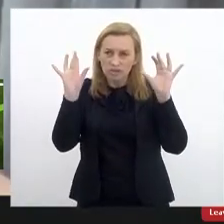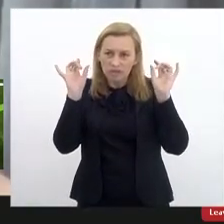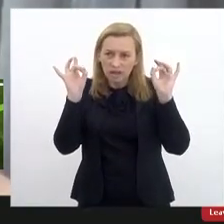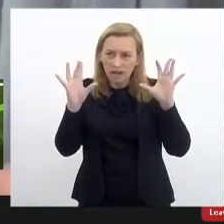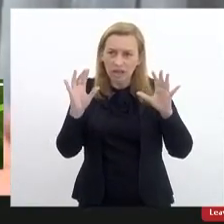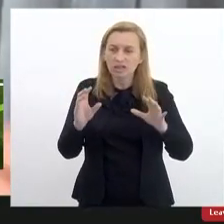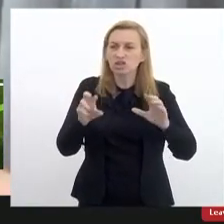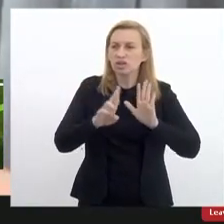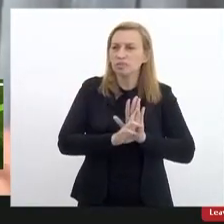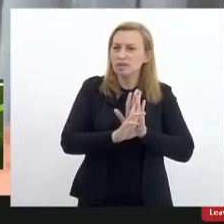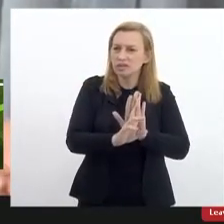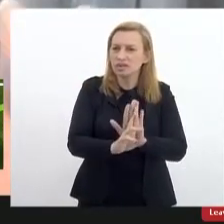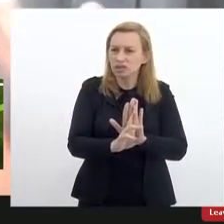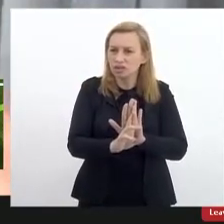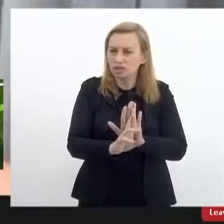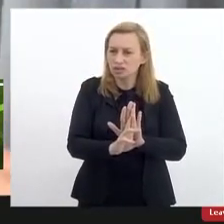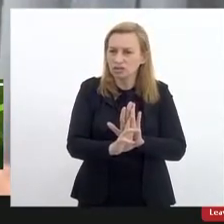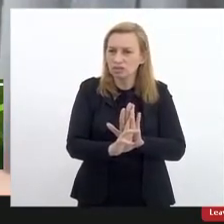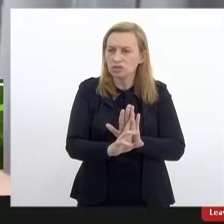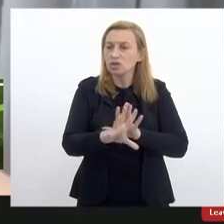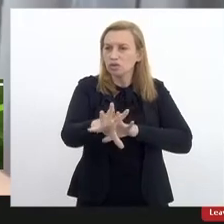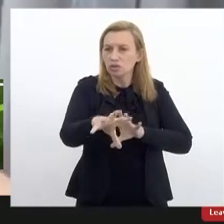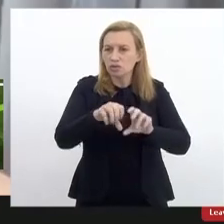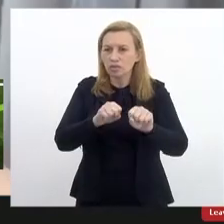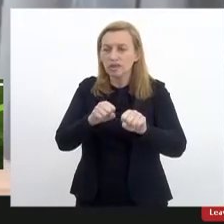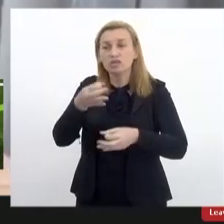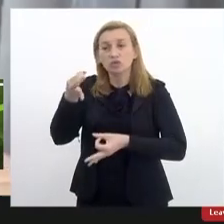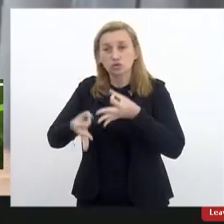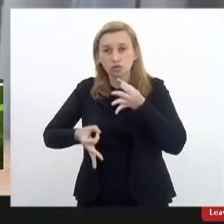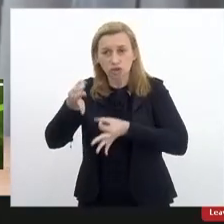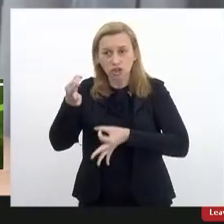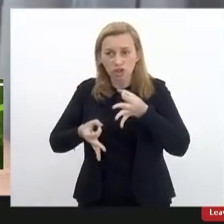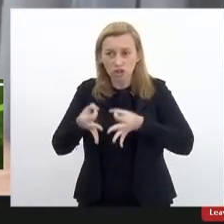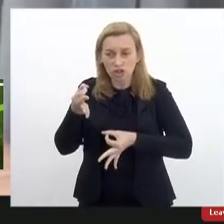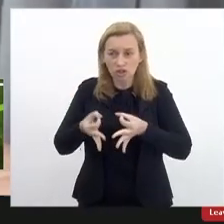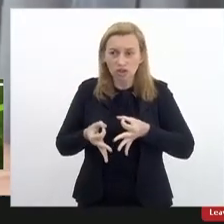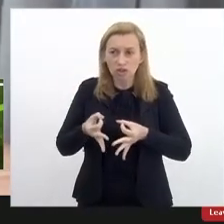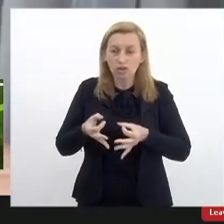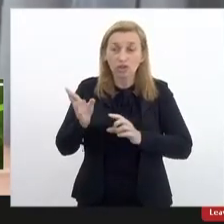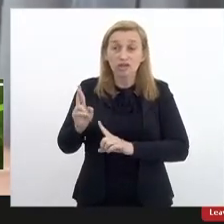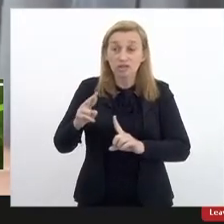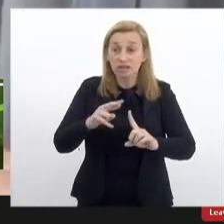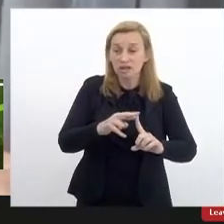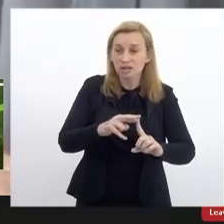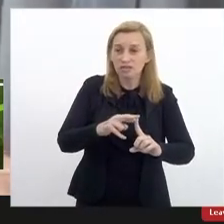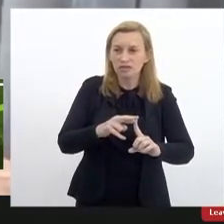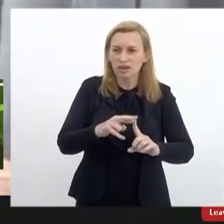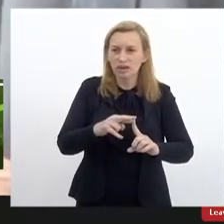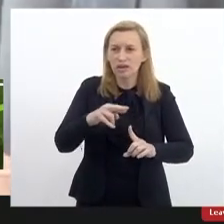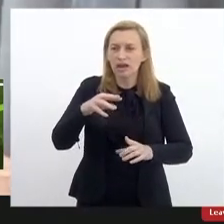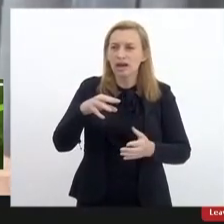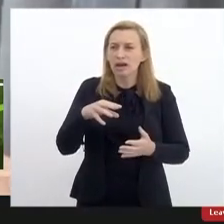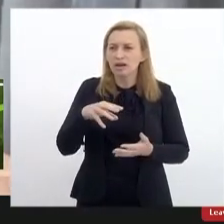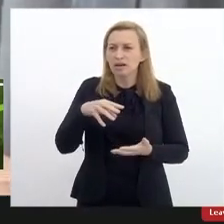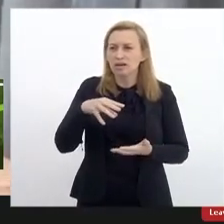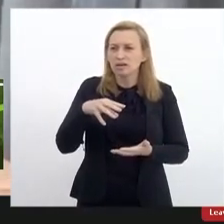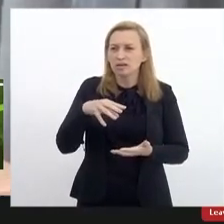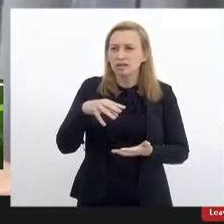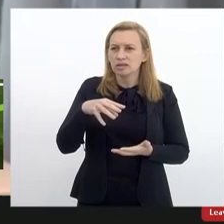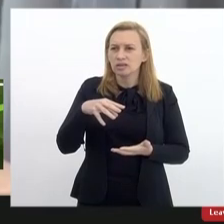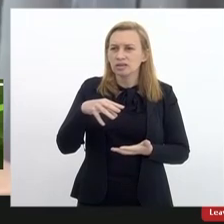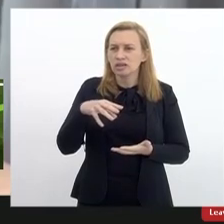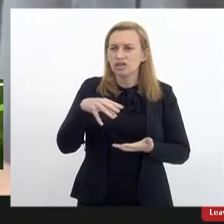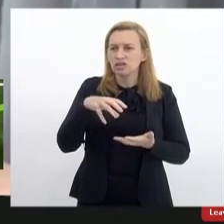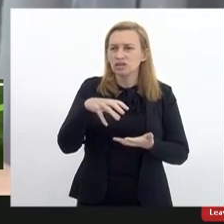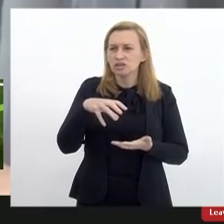representantes com formação jurídica no que se refere à matrícula de muitas